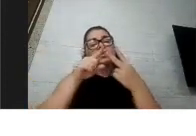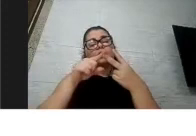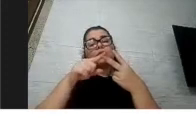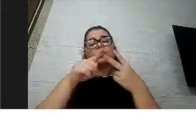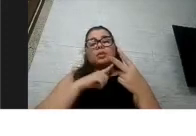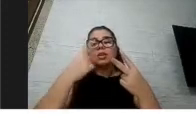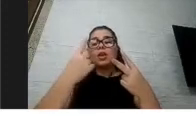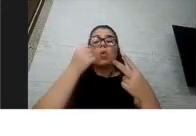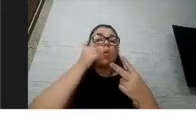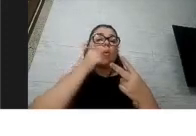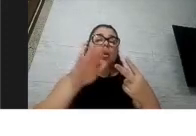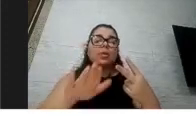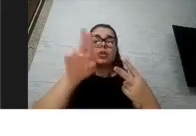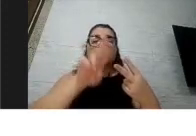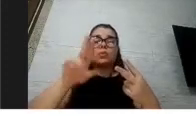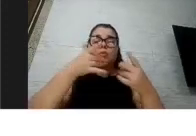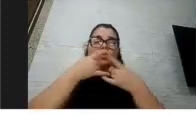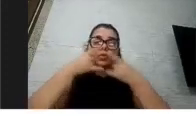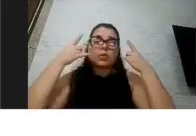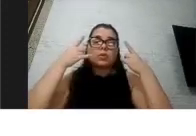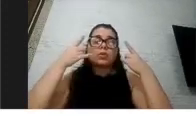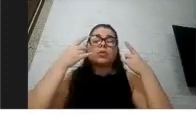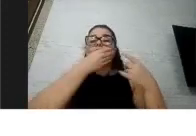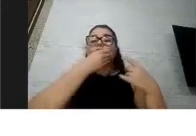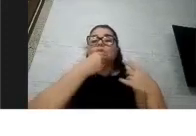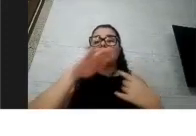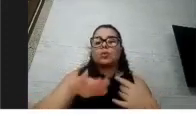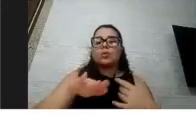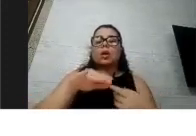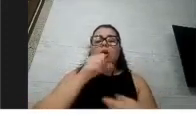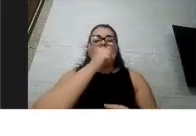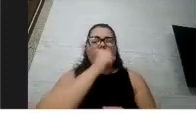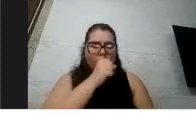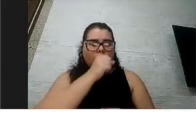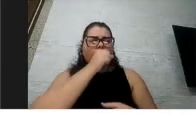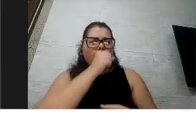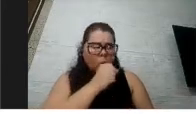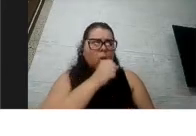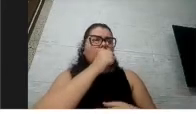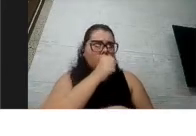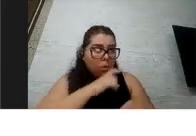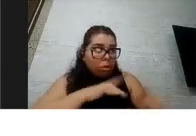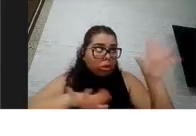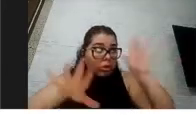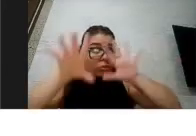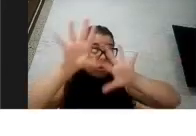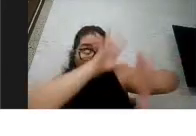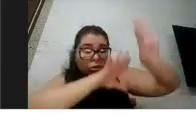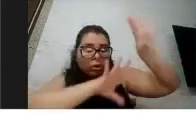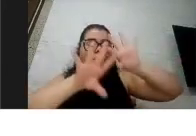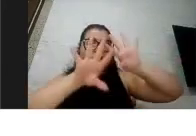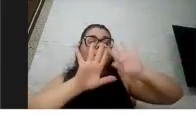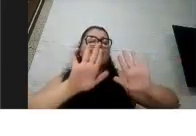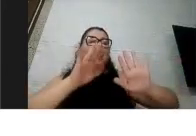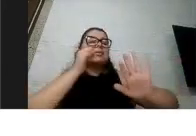menina usando máscara e o menino do seu lado tossindo e eliminando vários coronavírus e ela está protegida